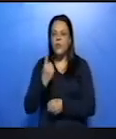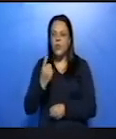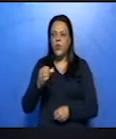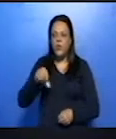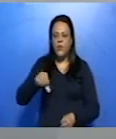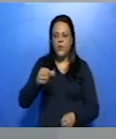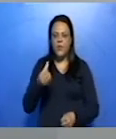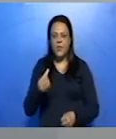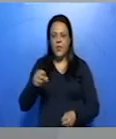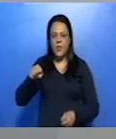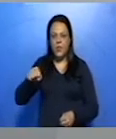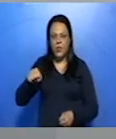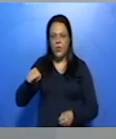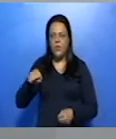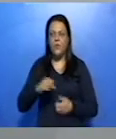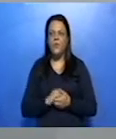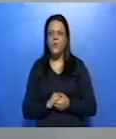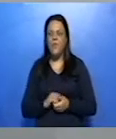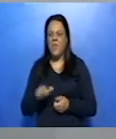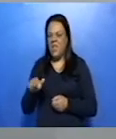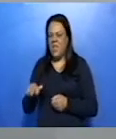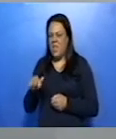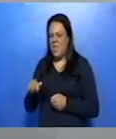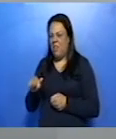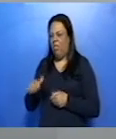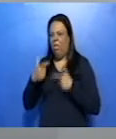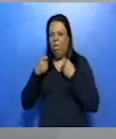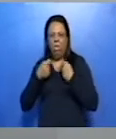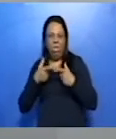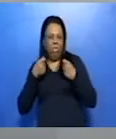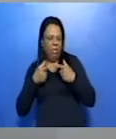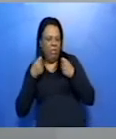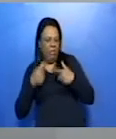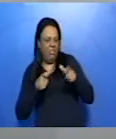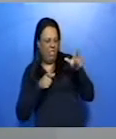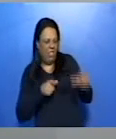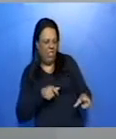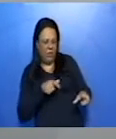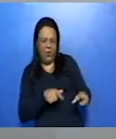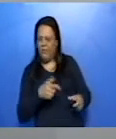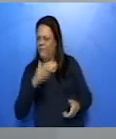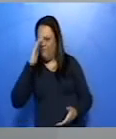Camilo zomba da atitude de Rita, por ser cético e não acreditar em superdições.